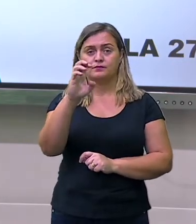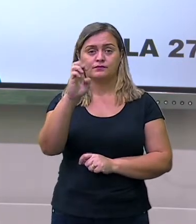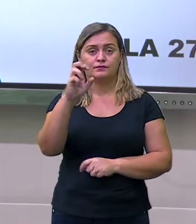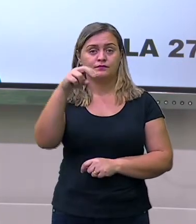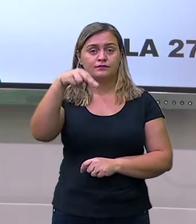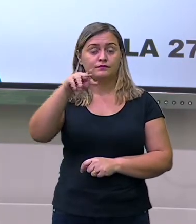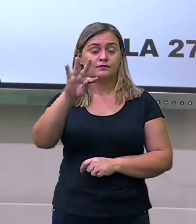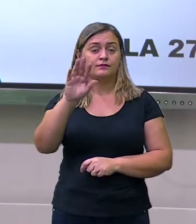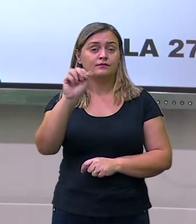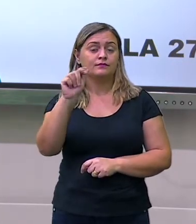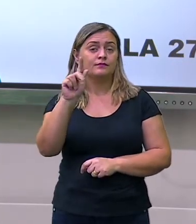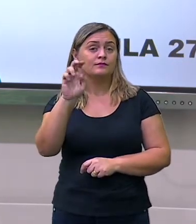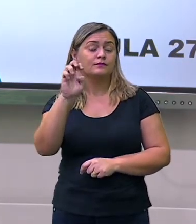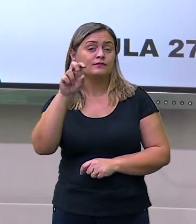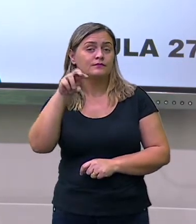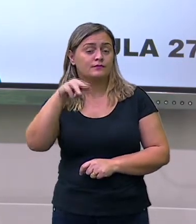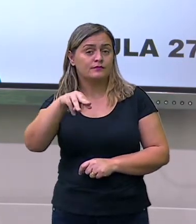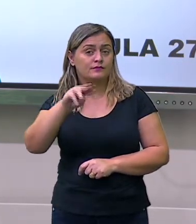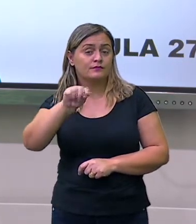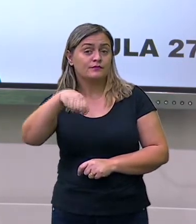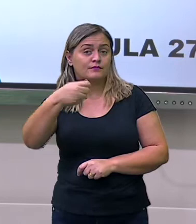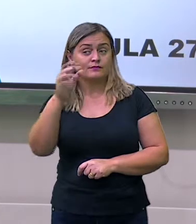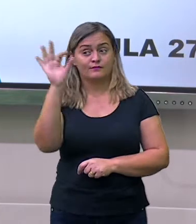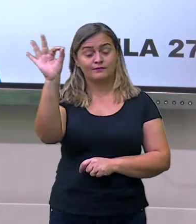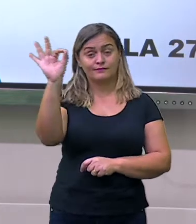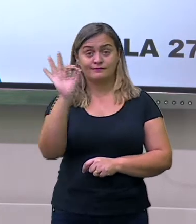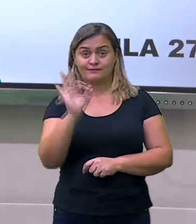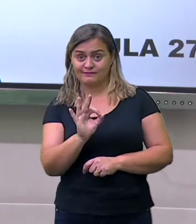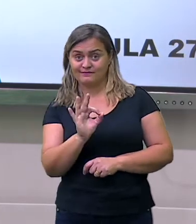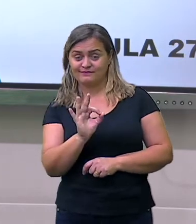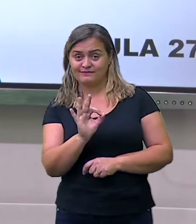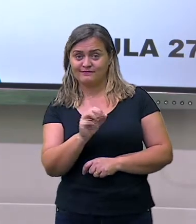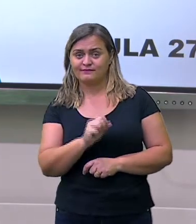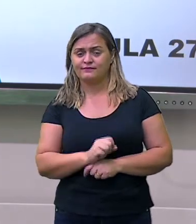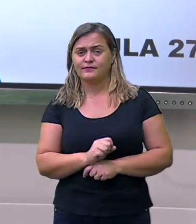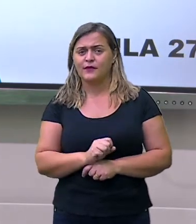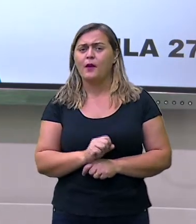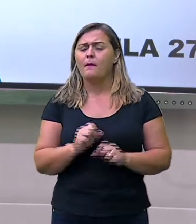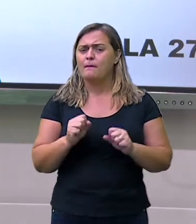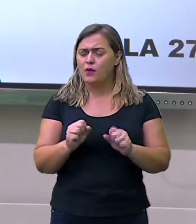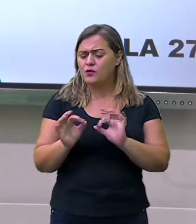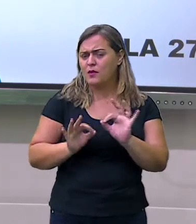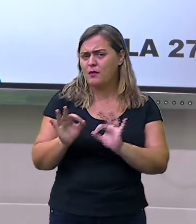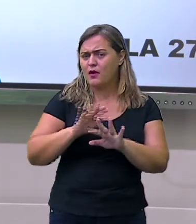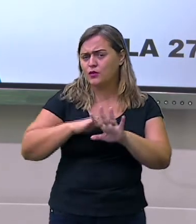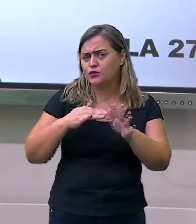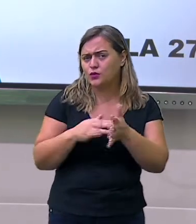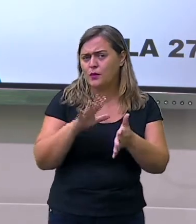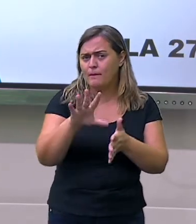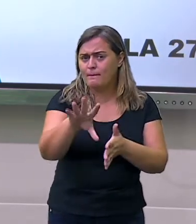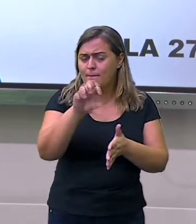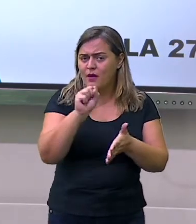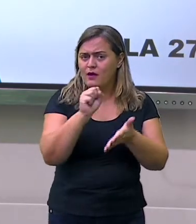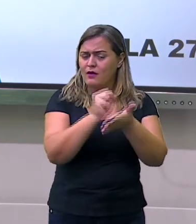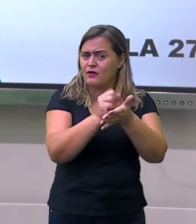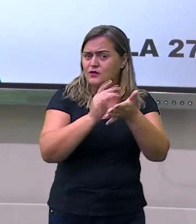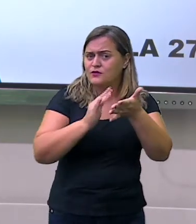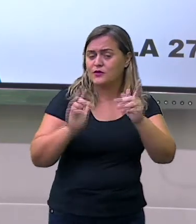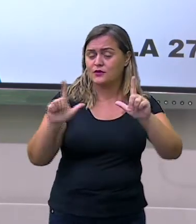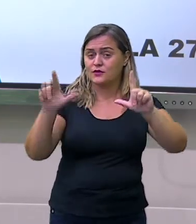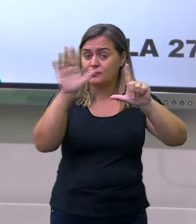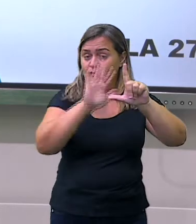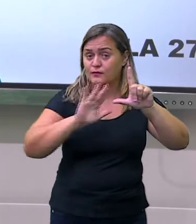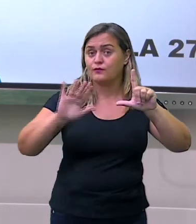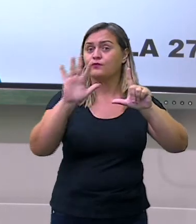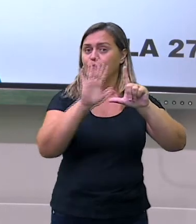aula. Por isso, peço que você pegue todas as suas atividades, as plataformas Média de Vê. Se você não tiver feito, você pode